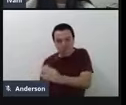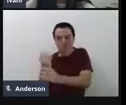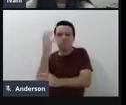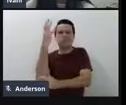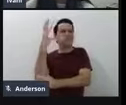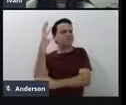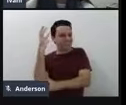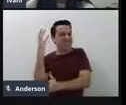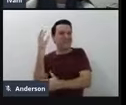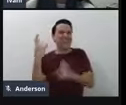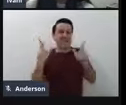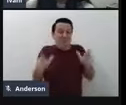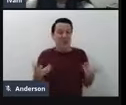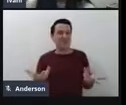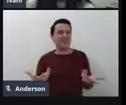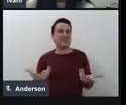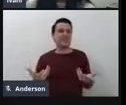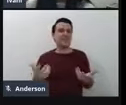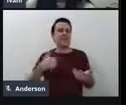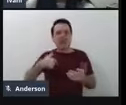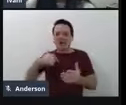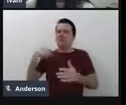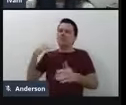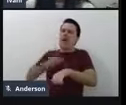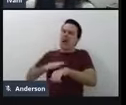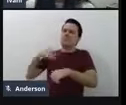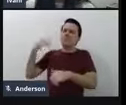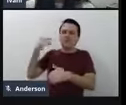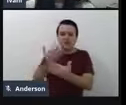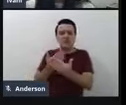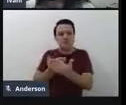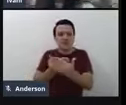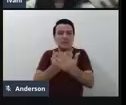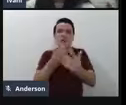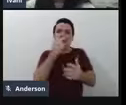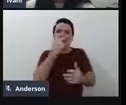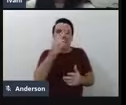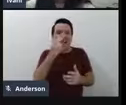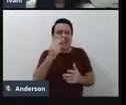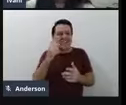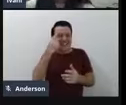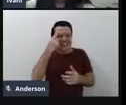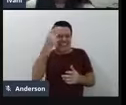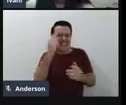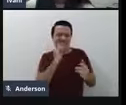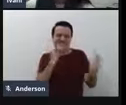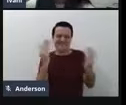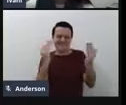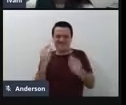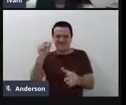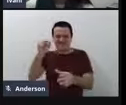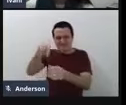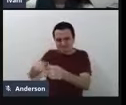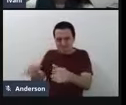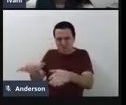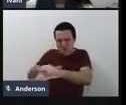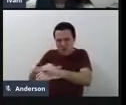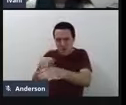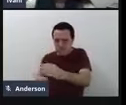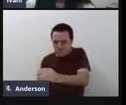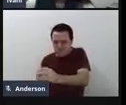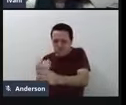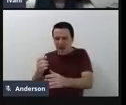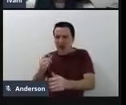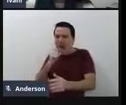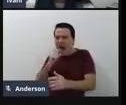estudando sobre isso, foram regando essa sementinha, né, e fazendo crescer cada vez mais essa vontade de pesquisar.